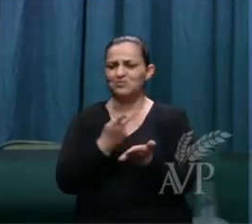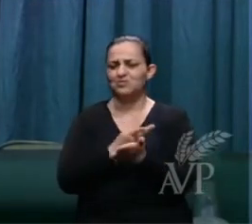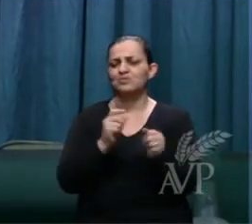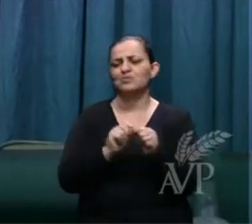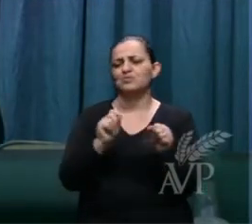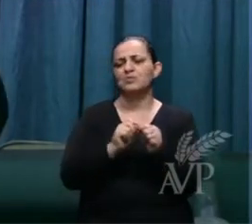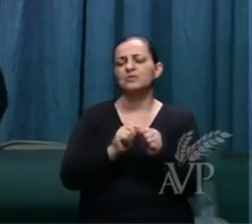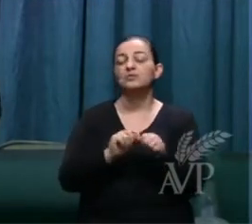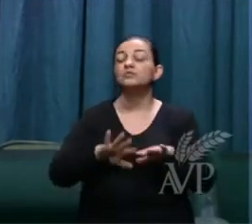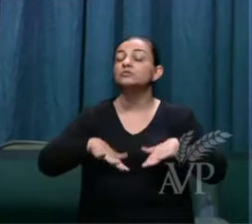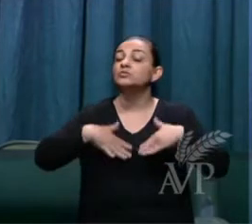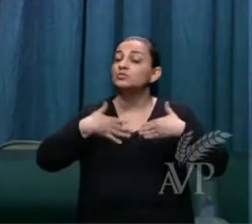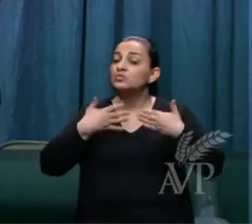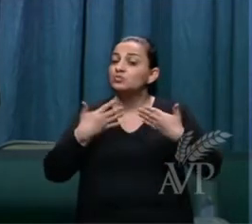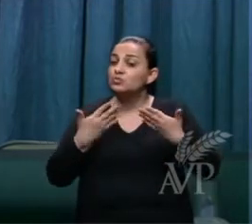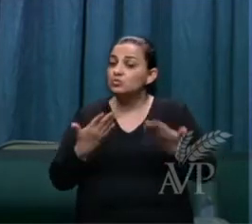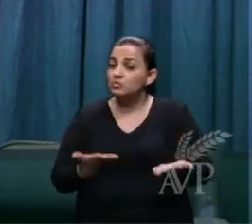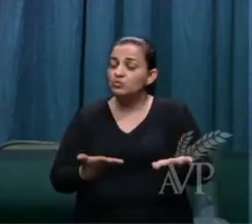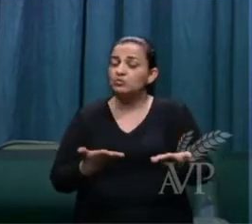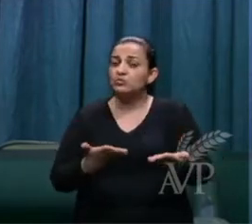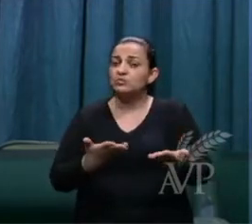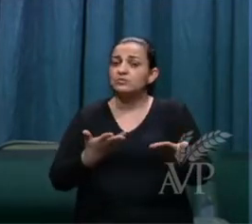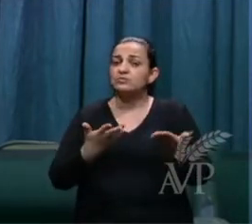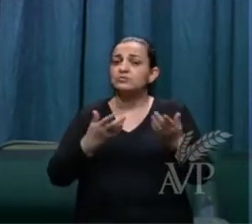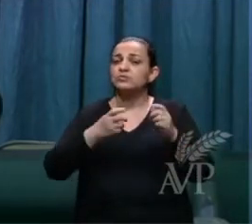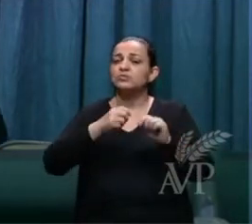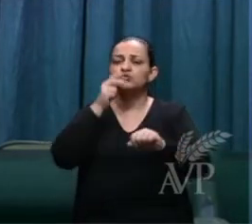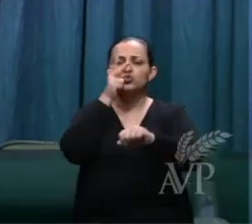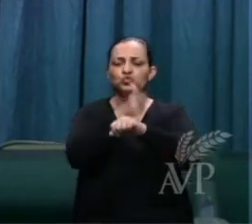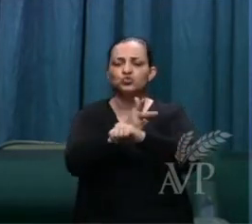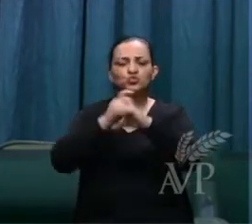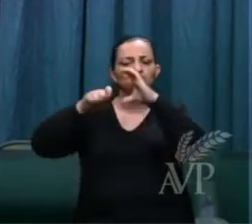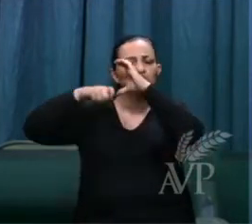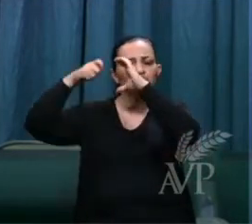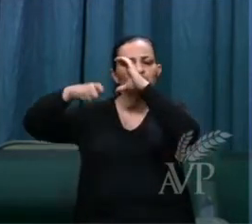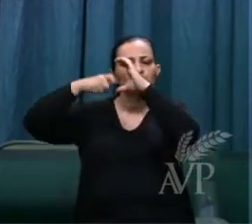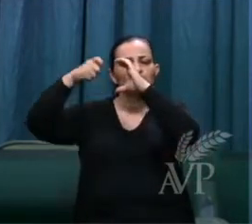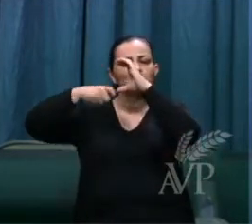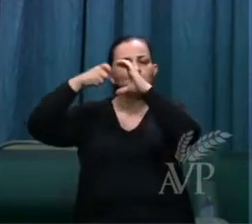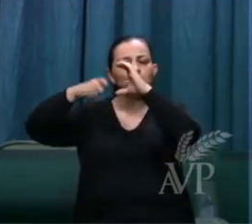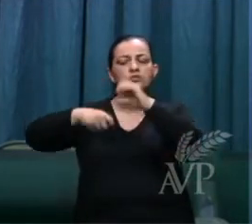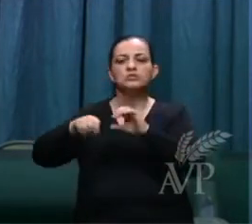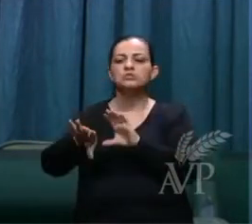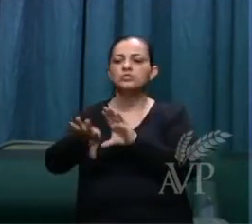quando o registro olha até os pensamentos,